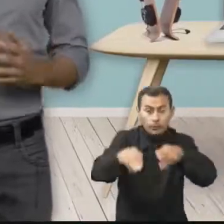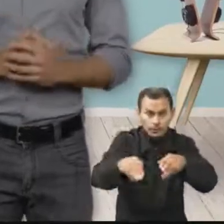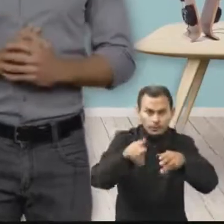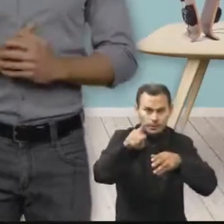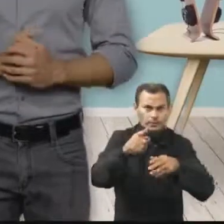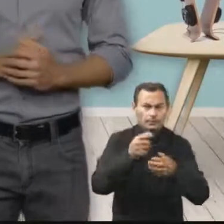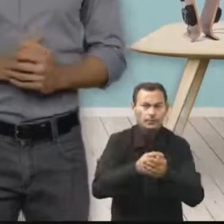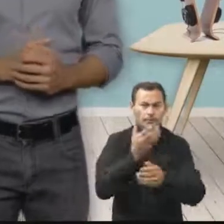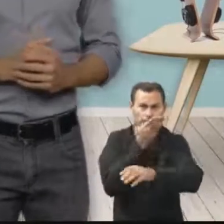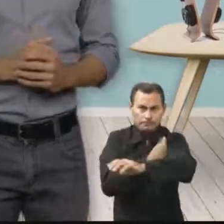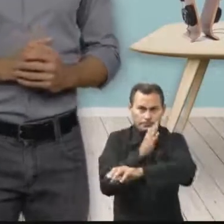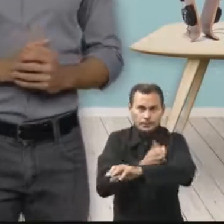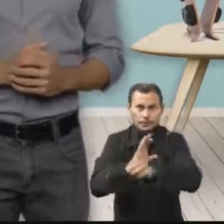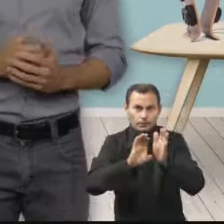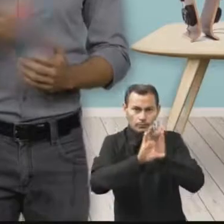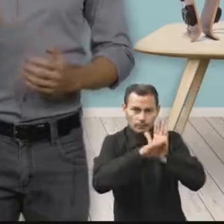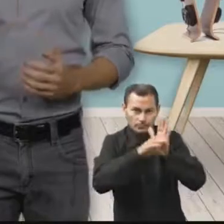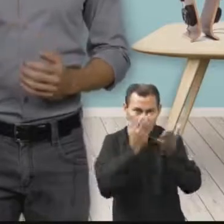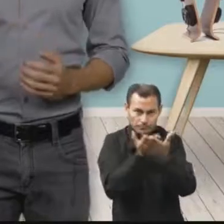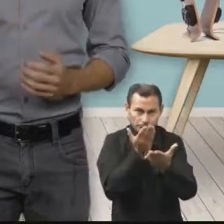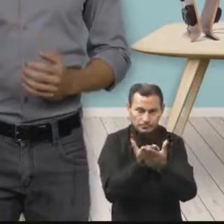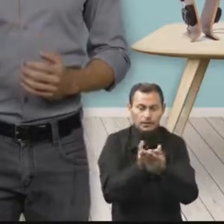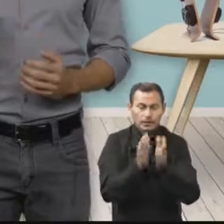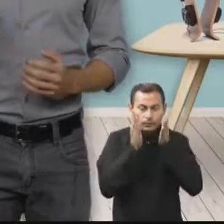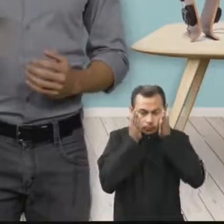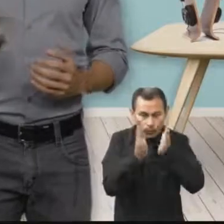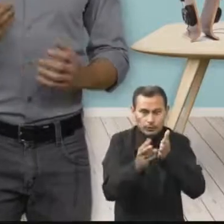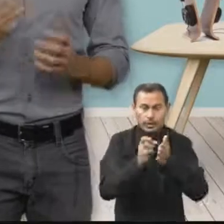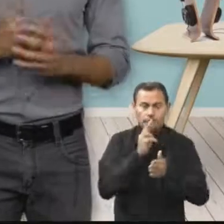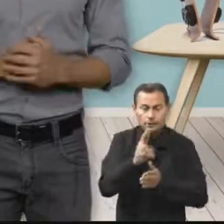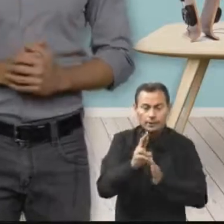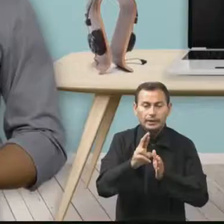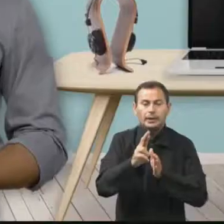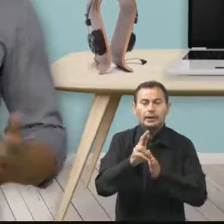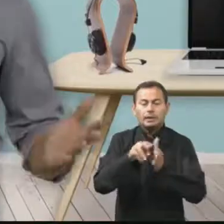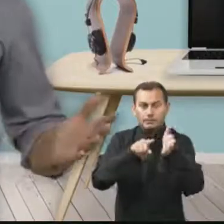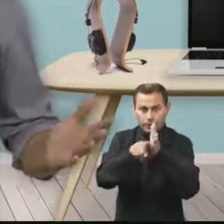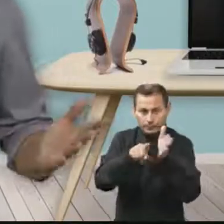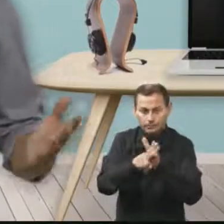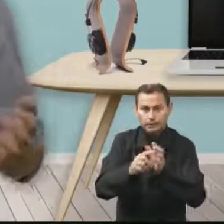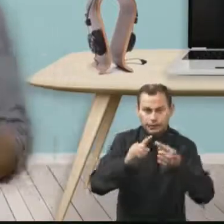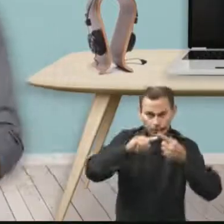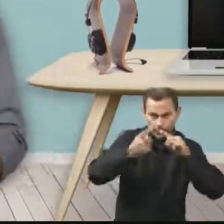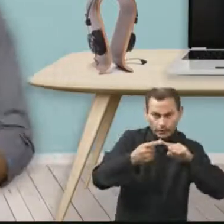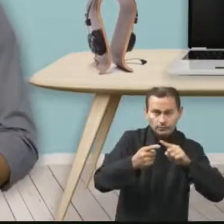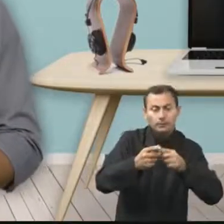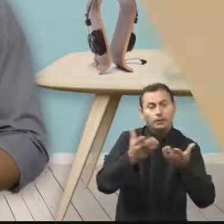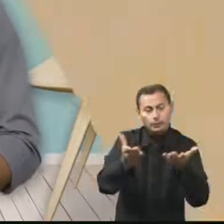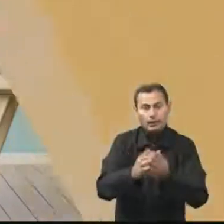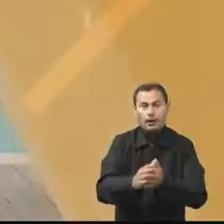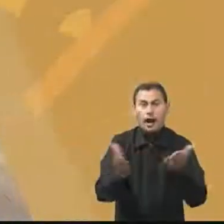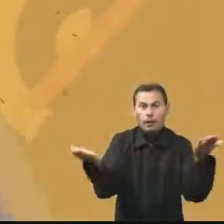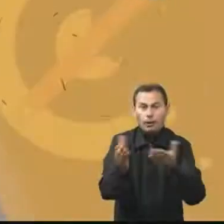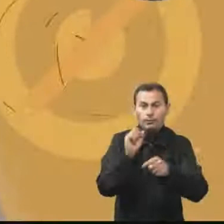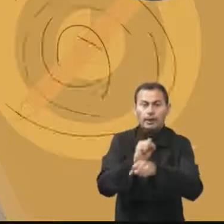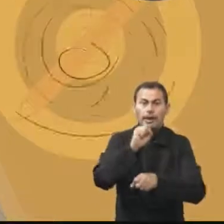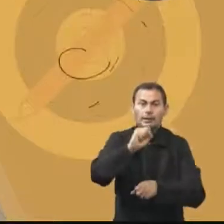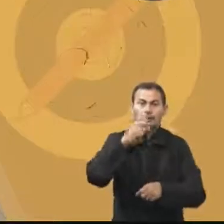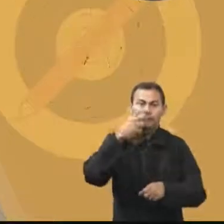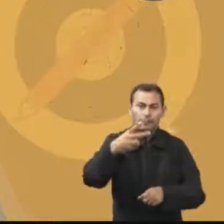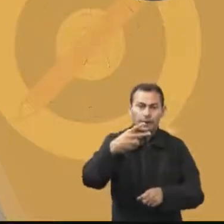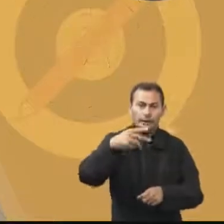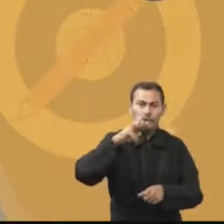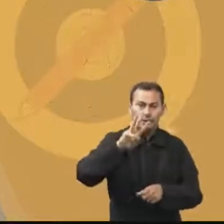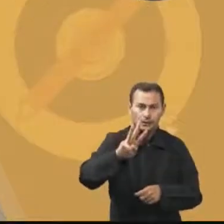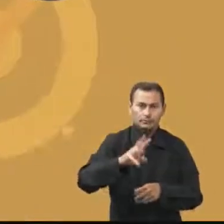você deve aplicar os conceitos estudados com foco em resolver a problematização. Combinado? Então fique agora com a SP3.